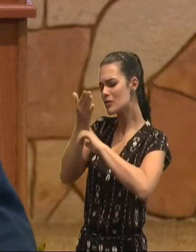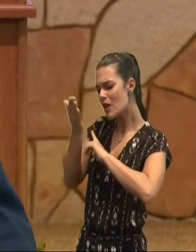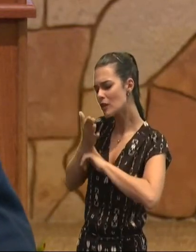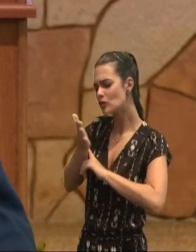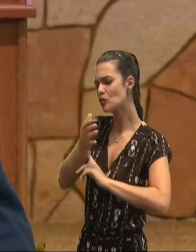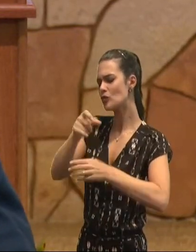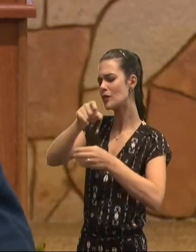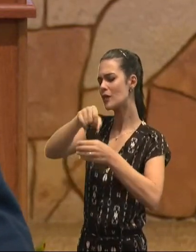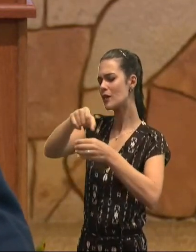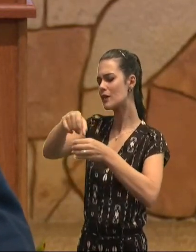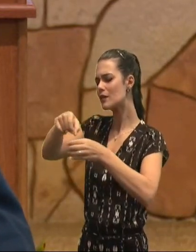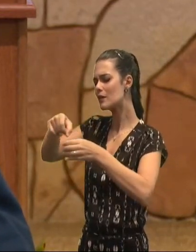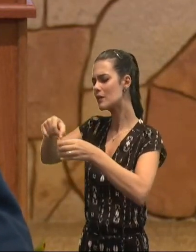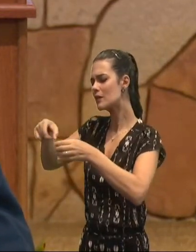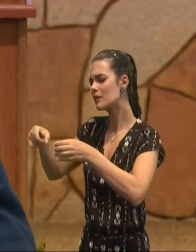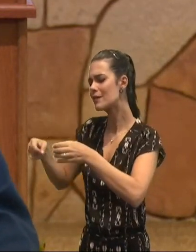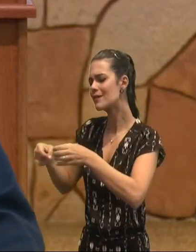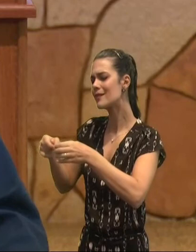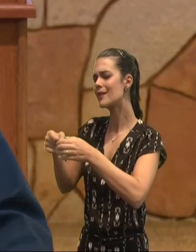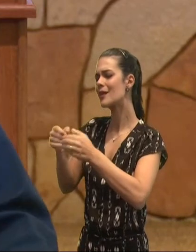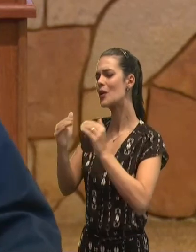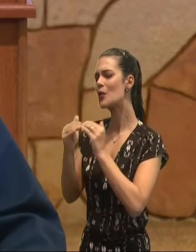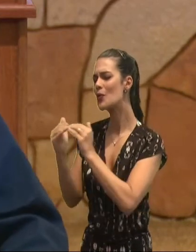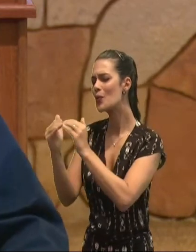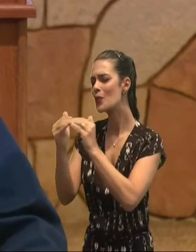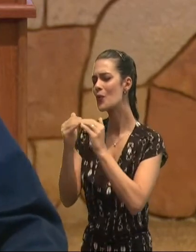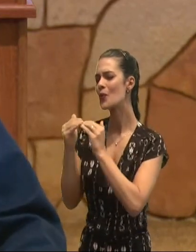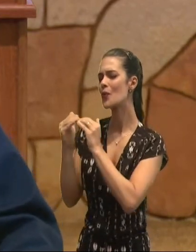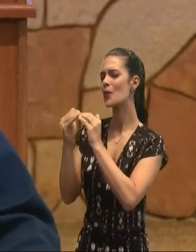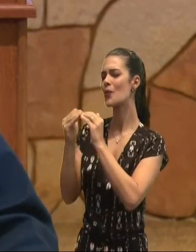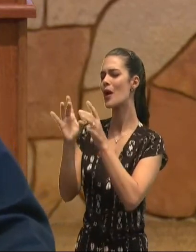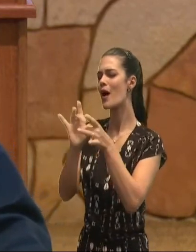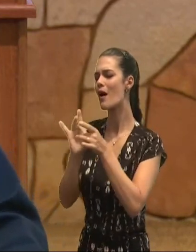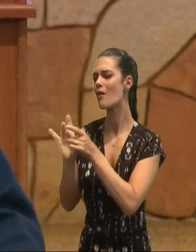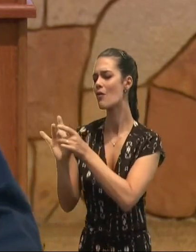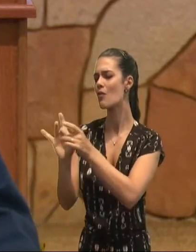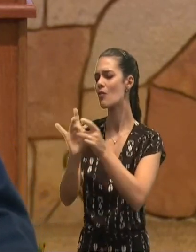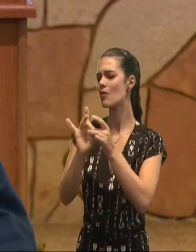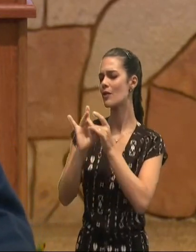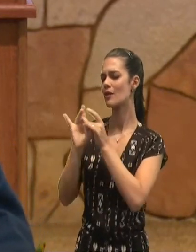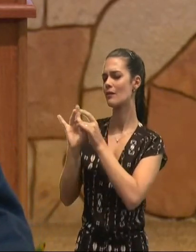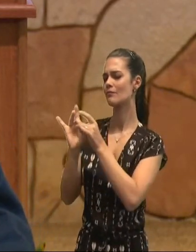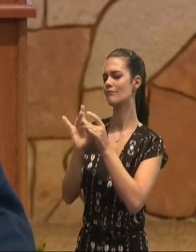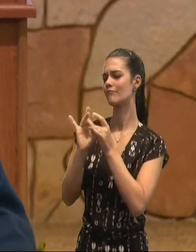semear, a concórdia, a união, a unidade,